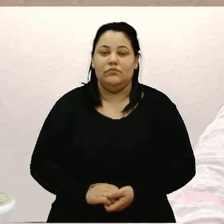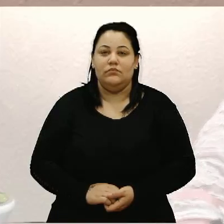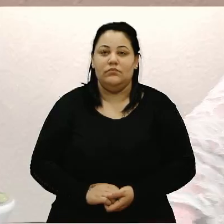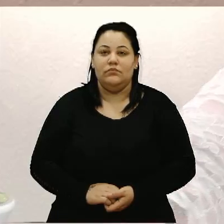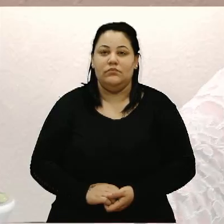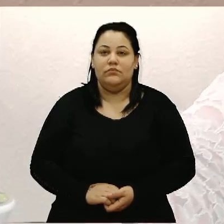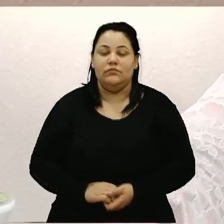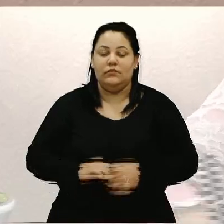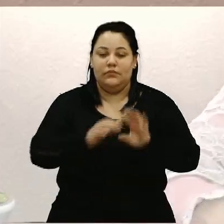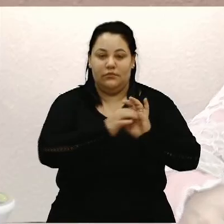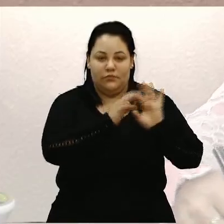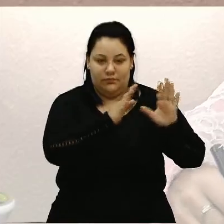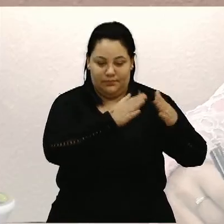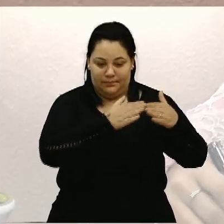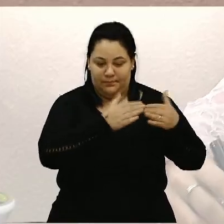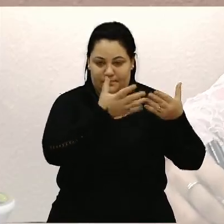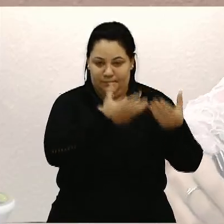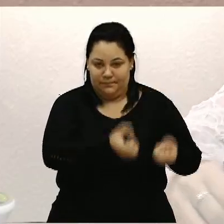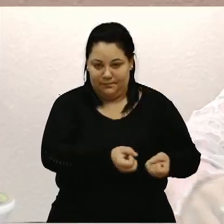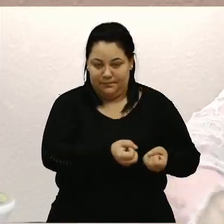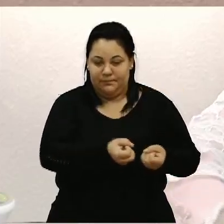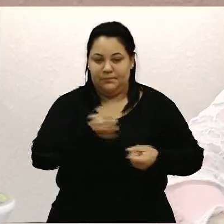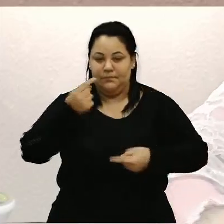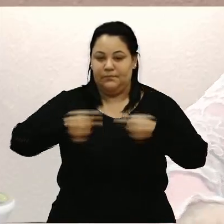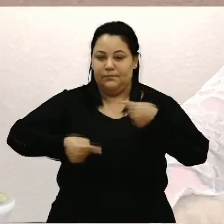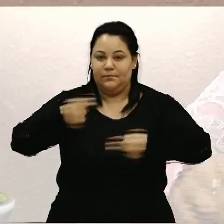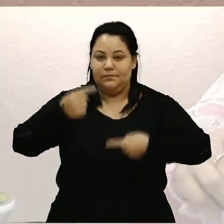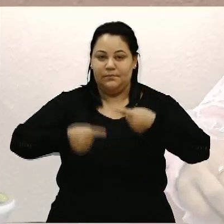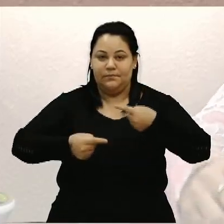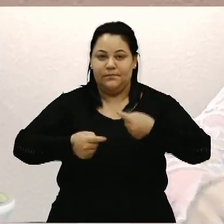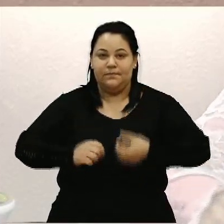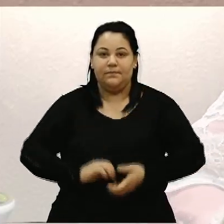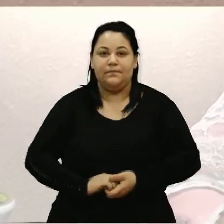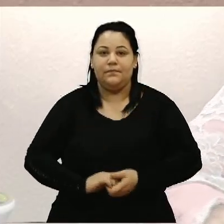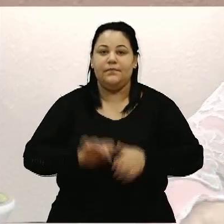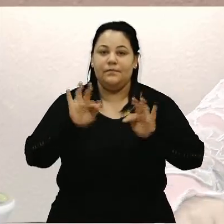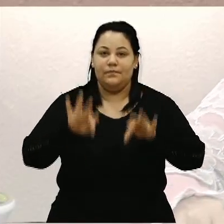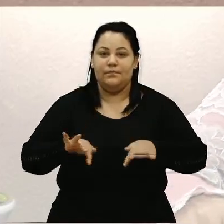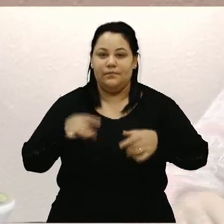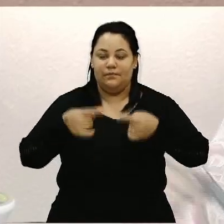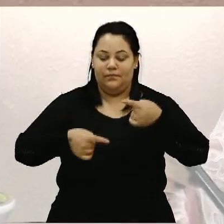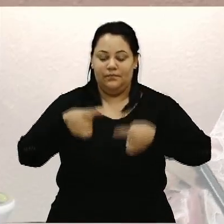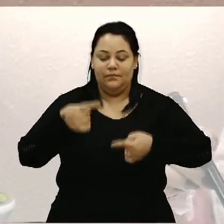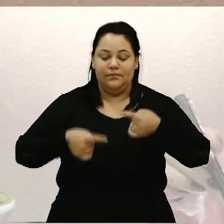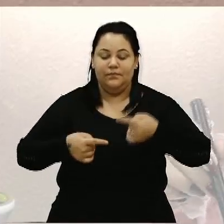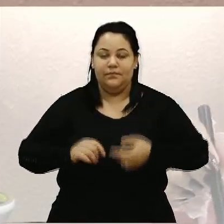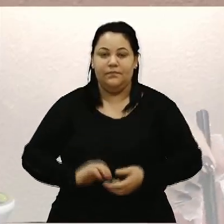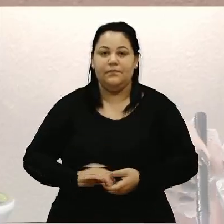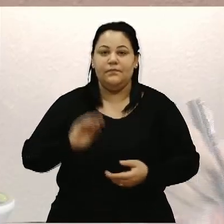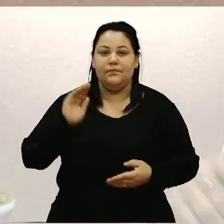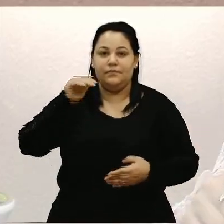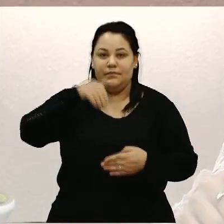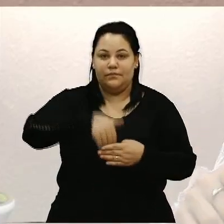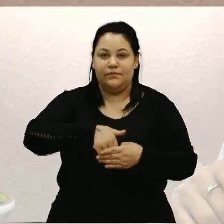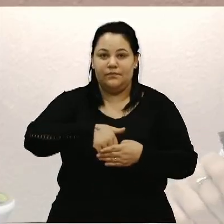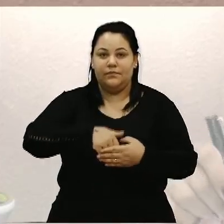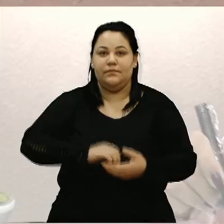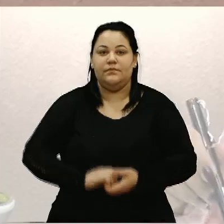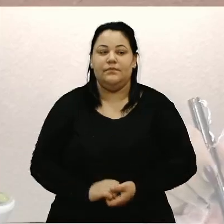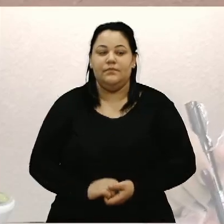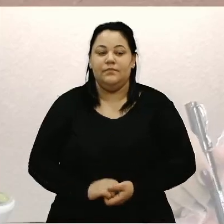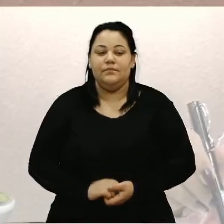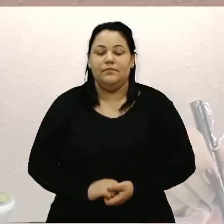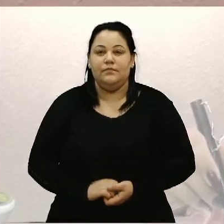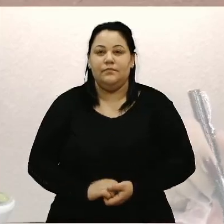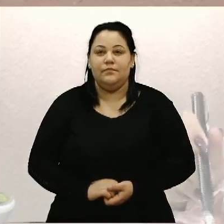concedida, em discussão, encerrada a discussão, em votação. Para declarar voto, senhor